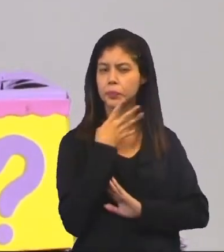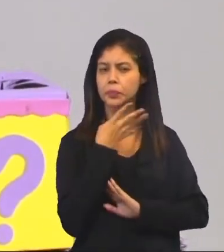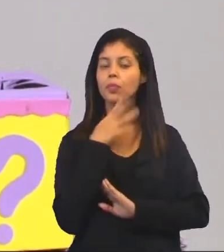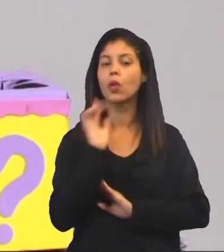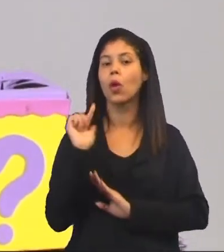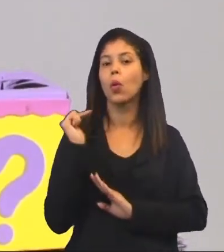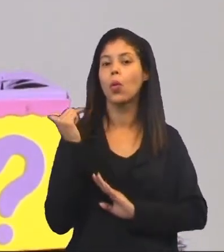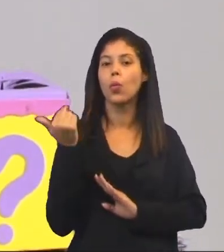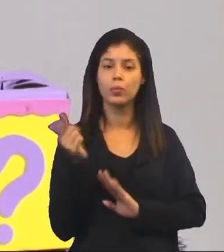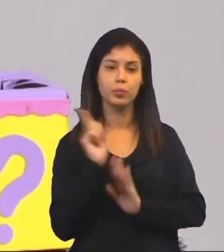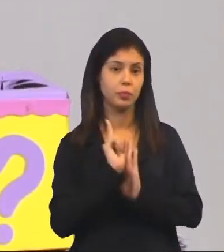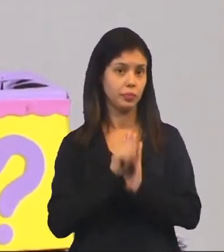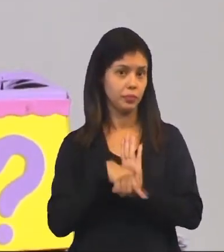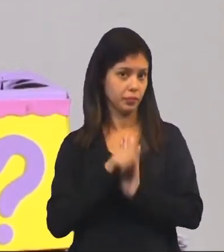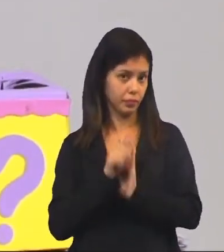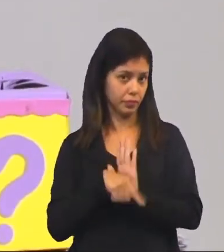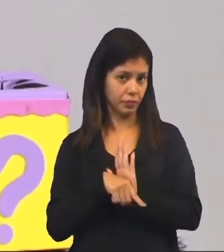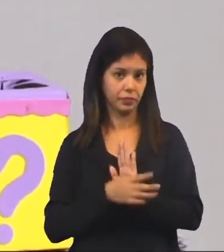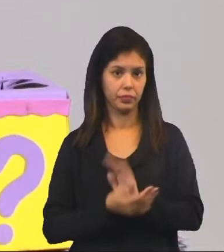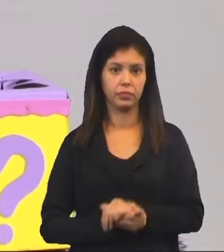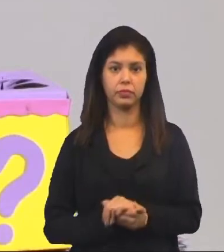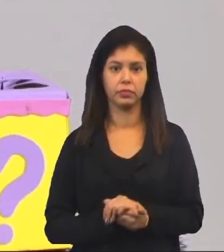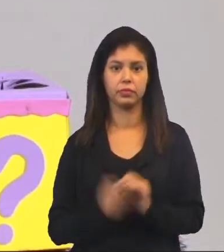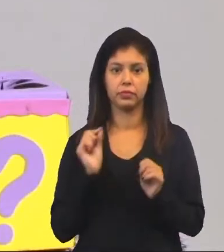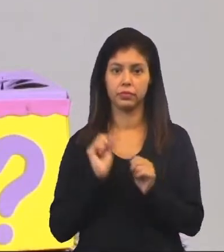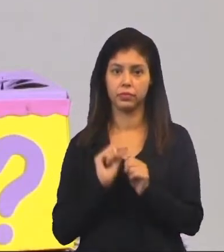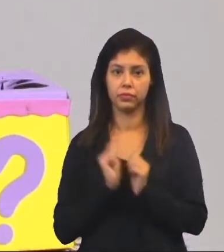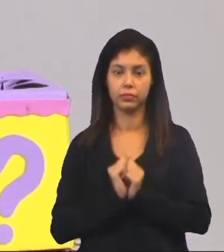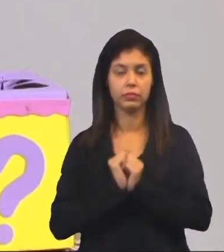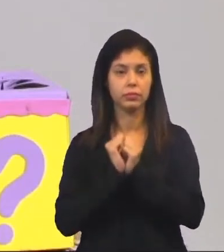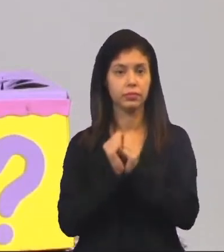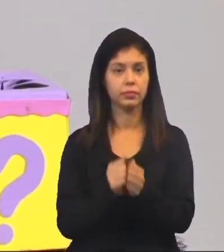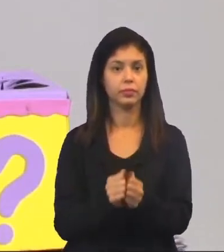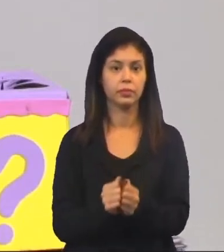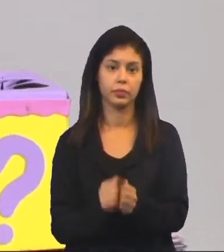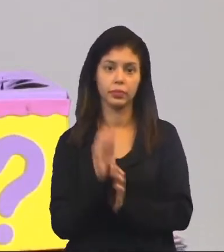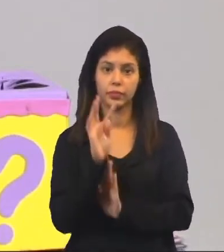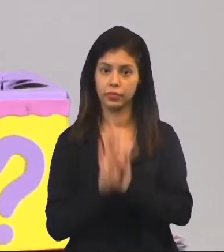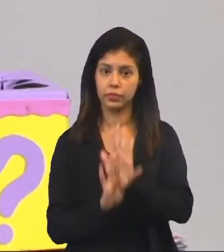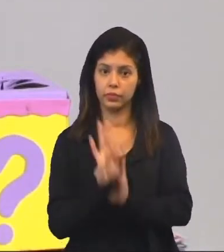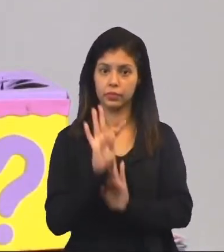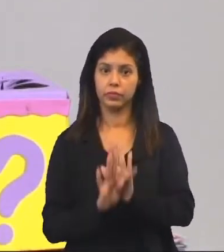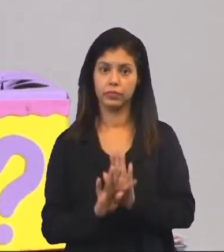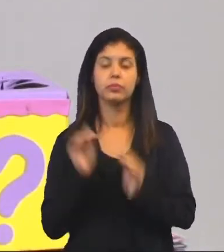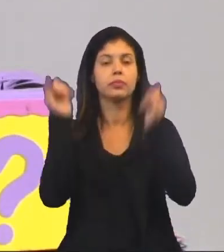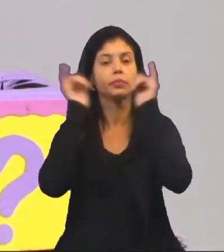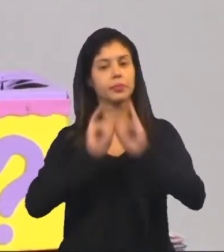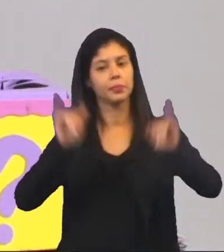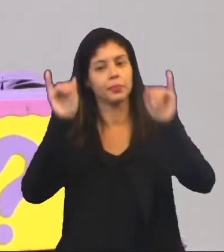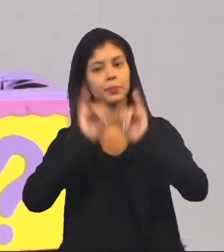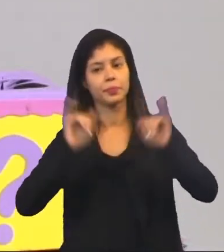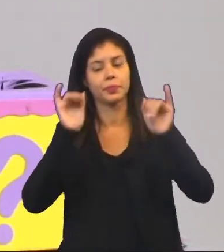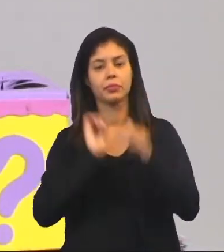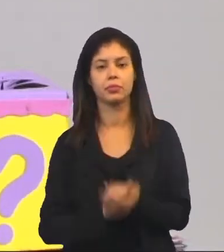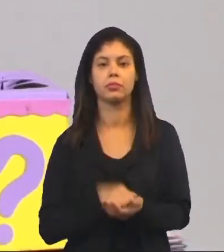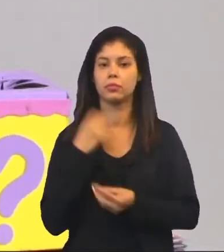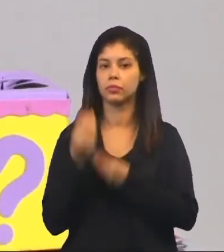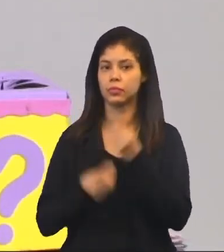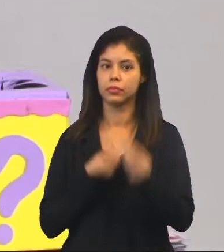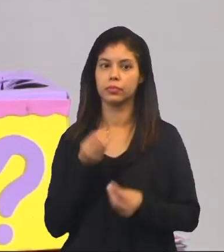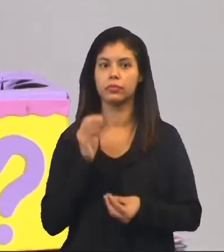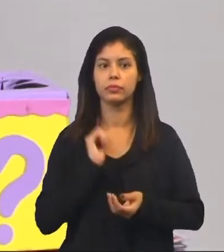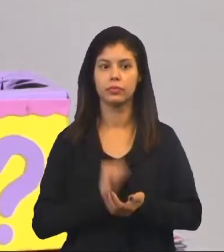outro gênero textual que faz parte, fazem parte dos textos publicitários. Assim